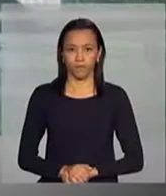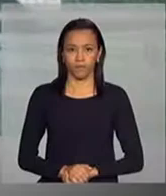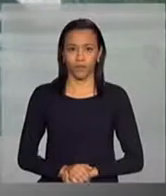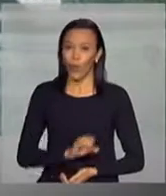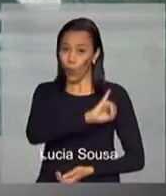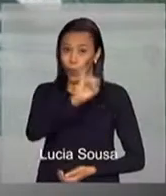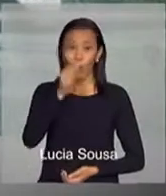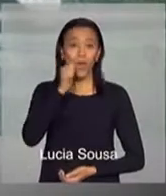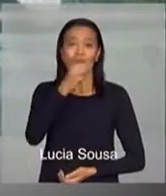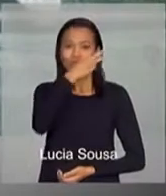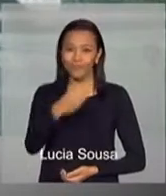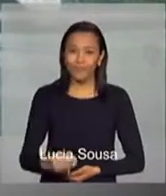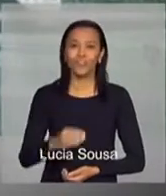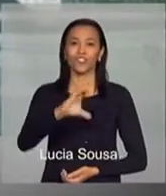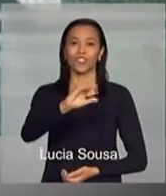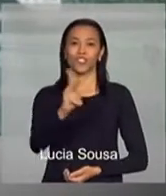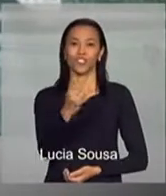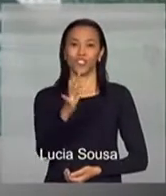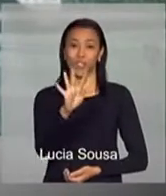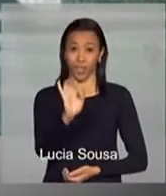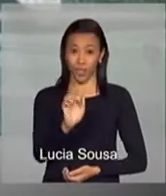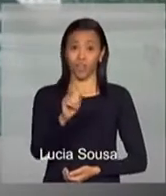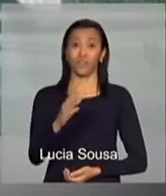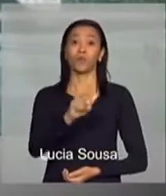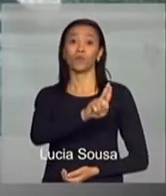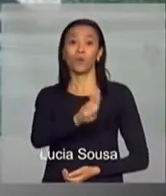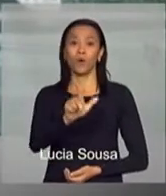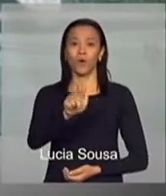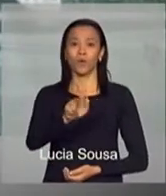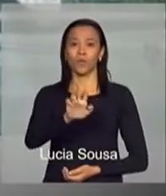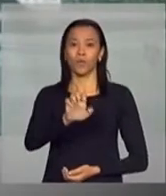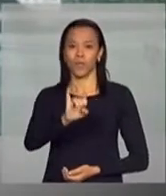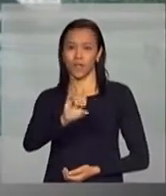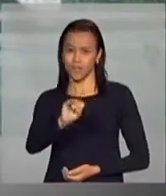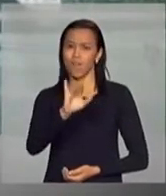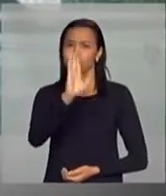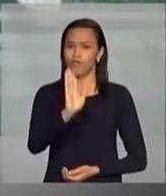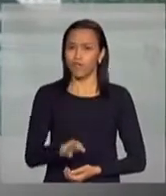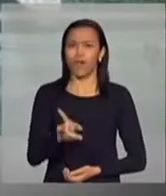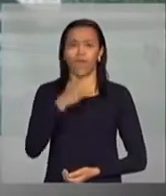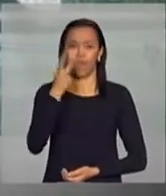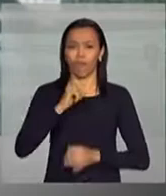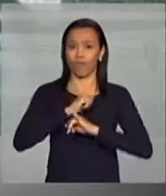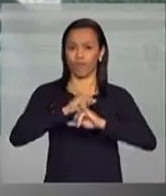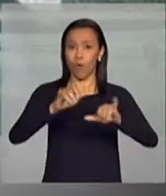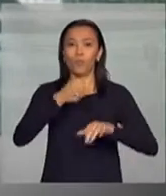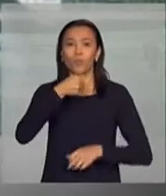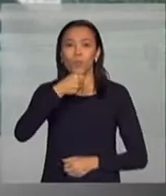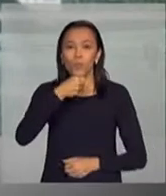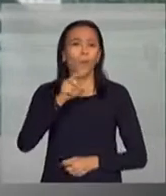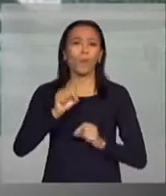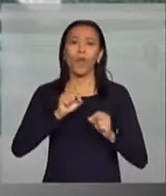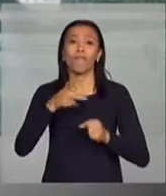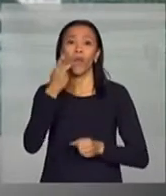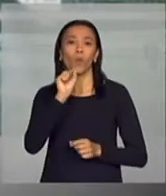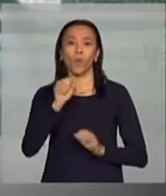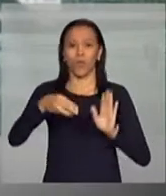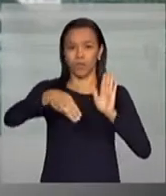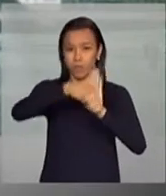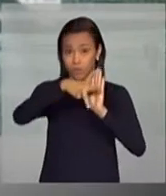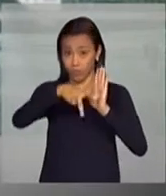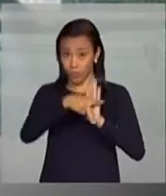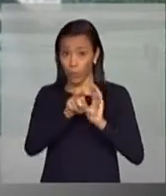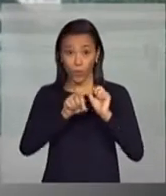Olá, a ministra-chefe da Casa Civil, Glaise Hoffman, fez uma declaração à imprensa para comentar as medidas